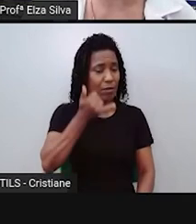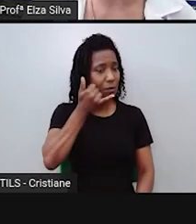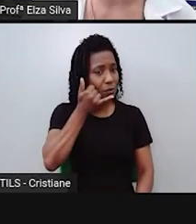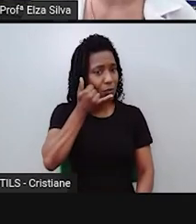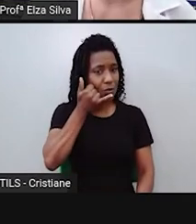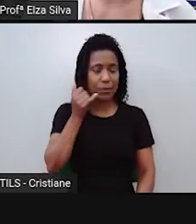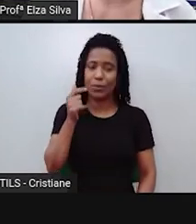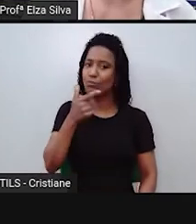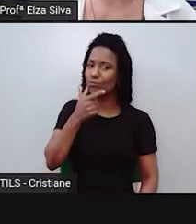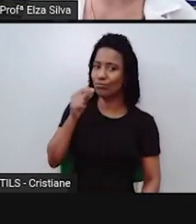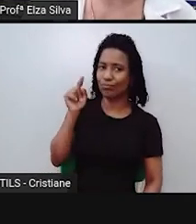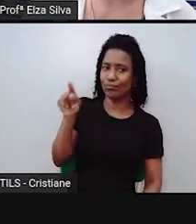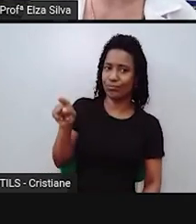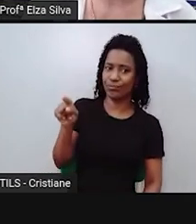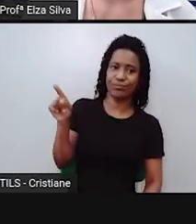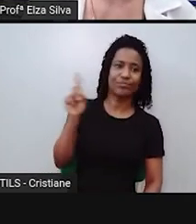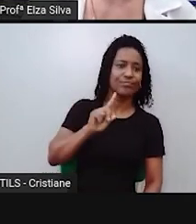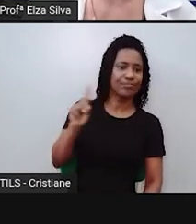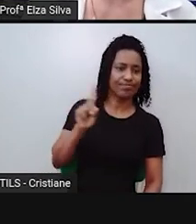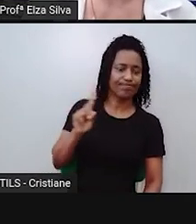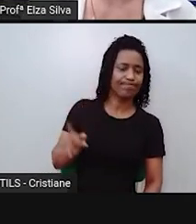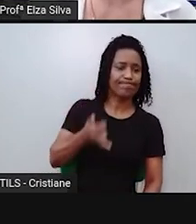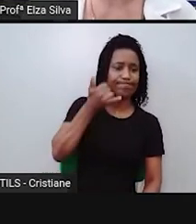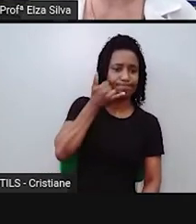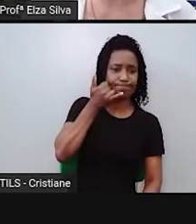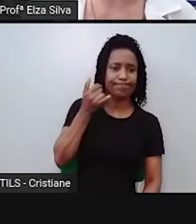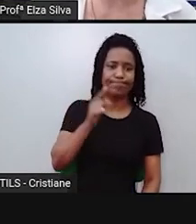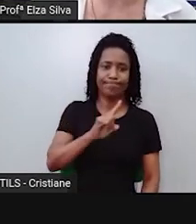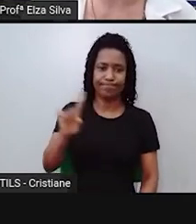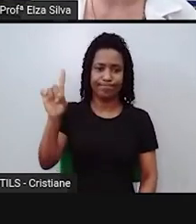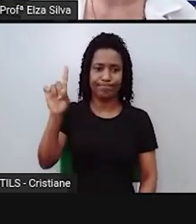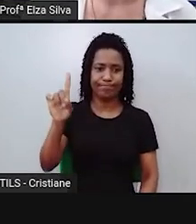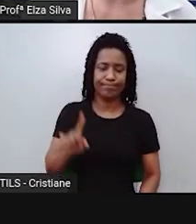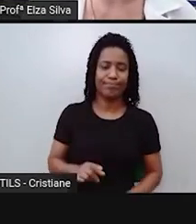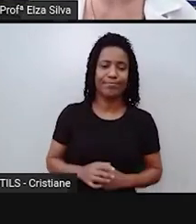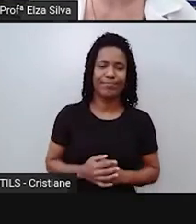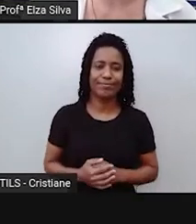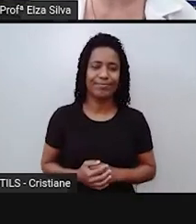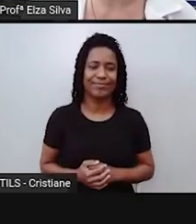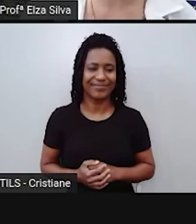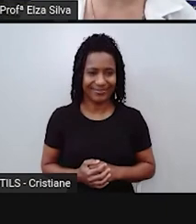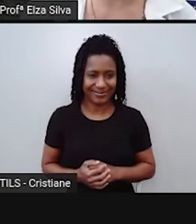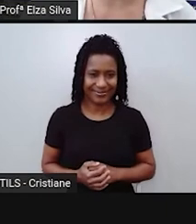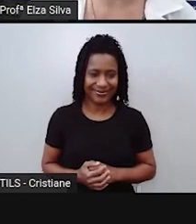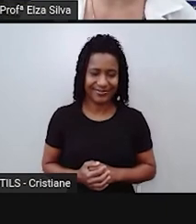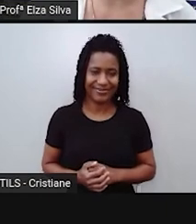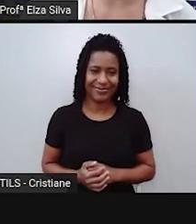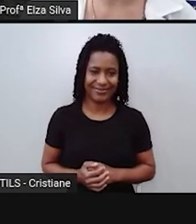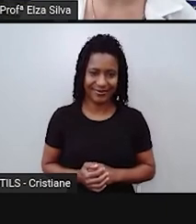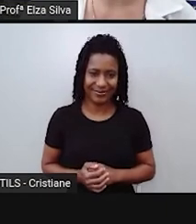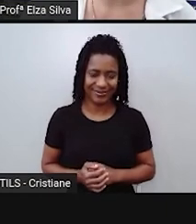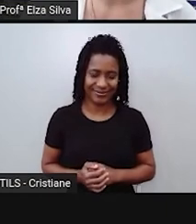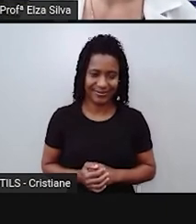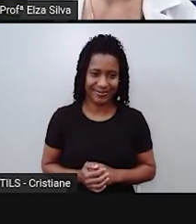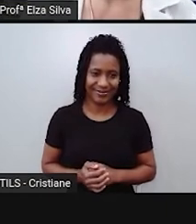para ele. Número 8. If it doesn't rain, we are going to play outside.